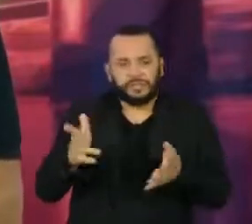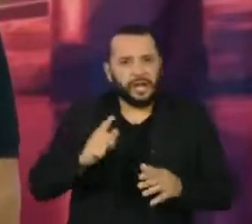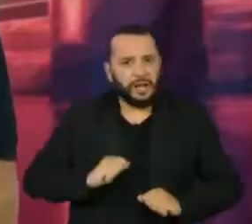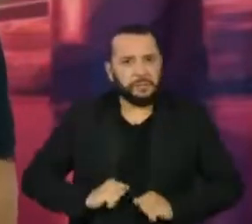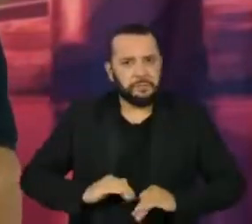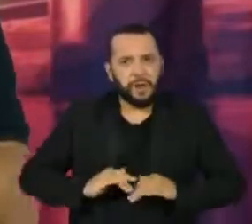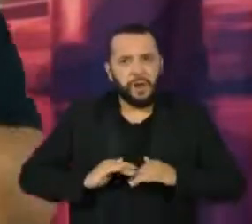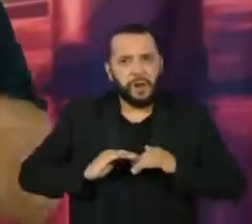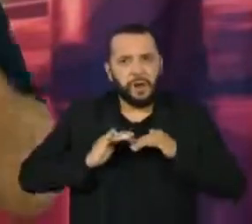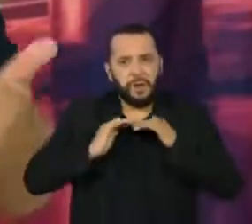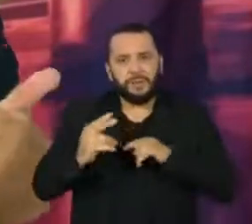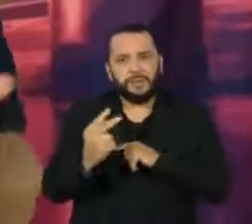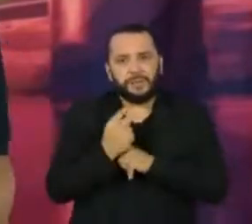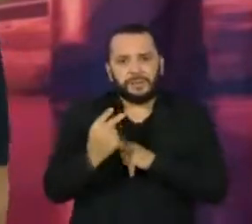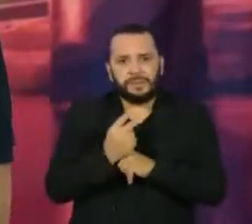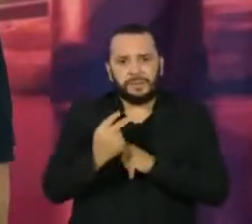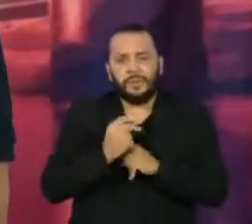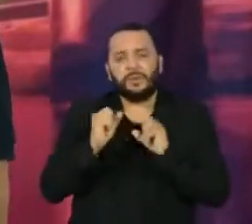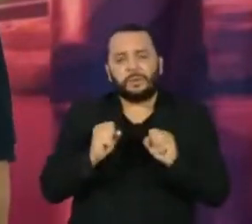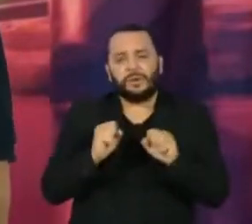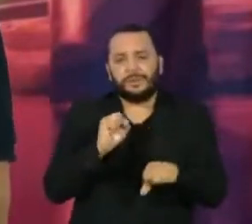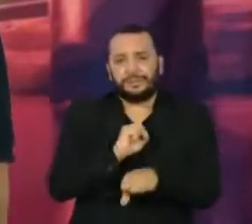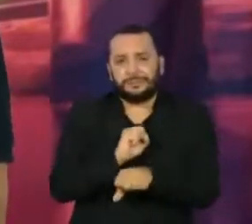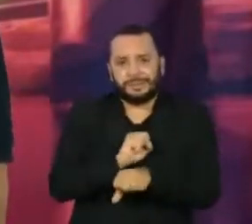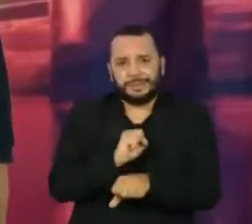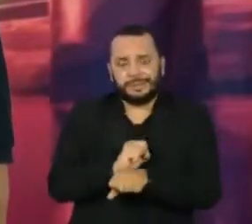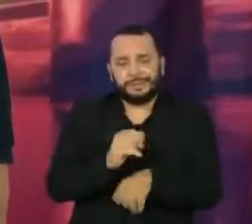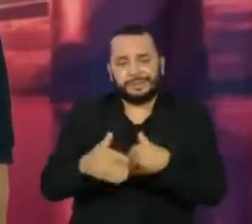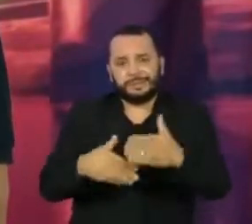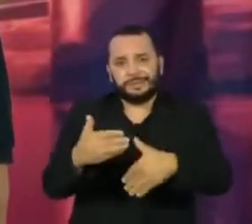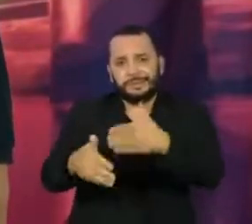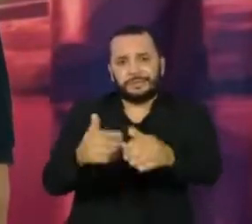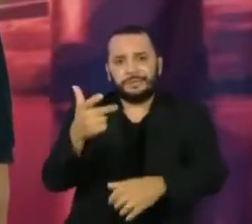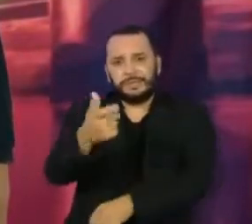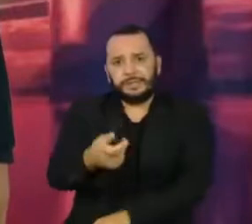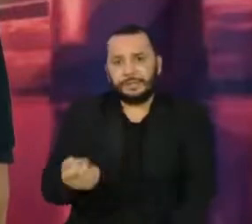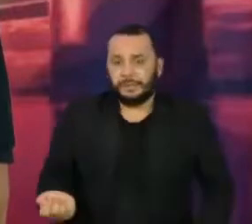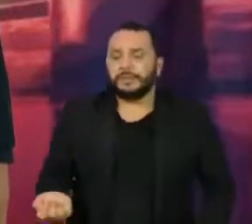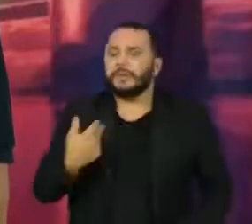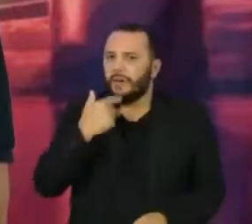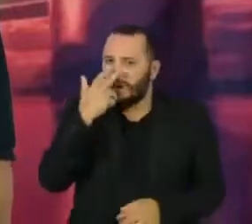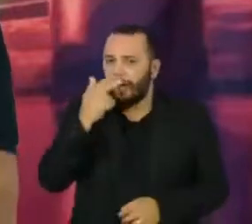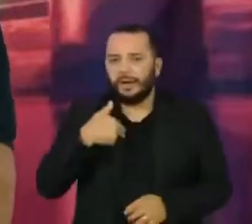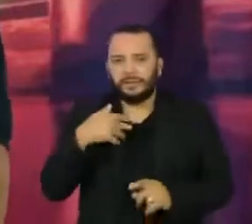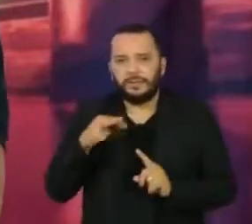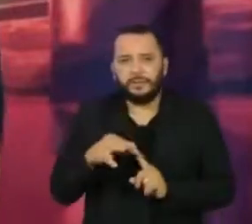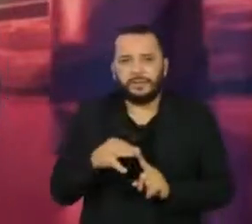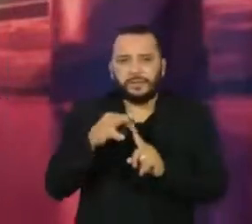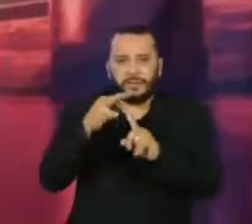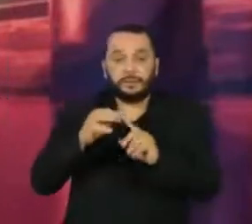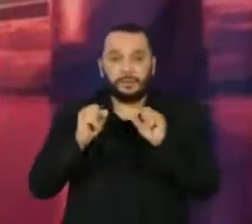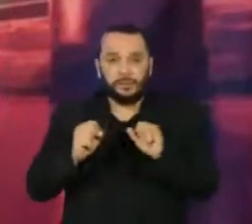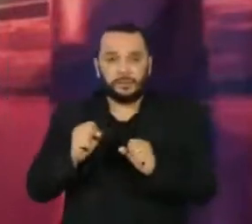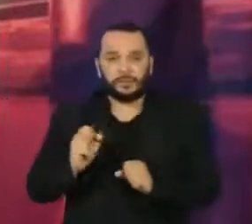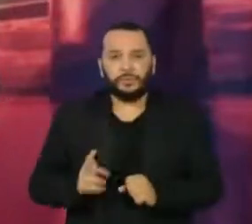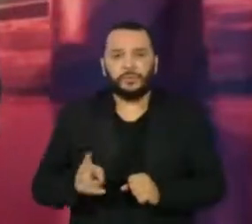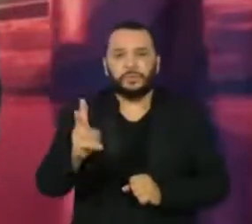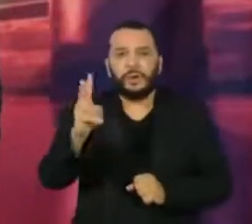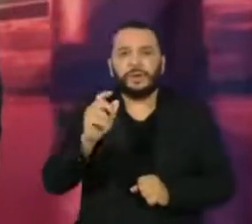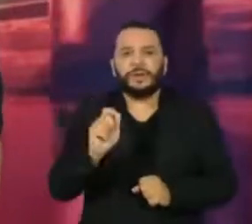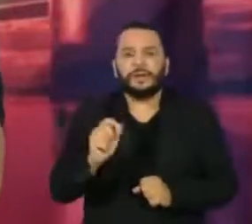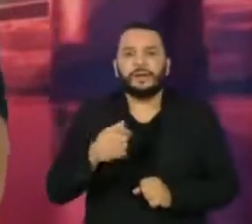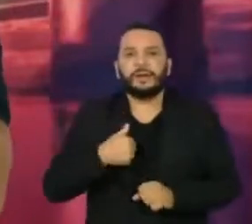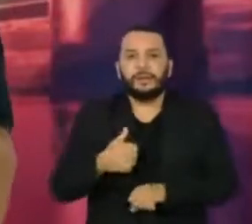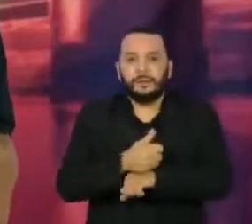anticorpos e, portanto, poderia esperar um pouco mais. Eu acho que a priorização deve continuar nessa lógica, profissionais,